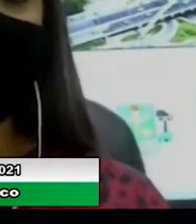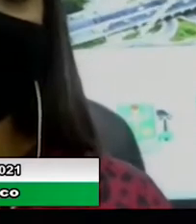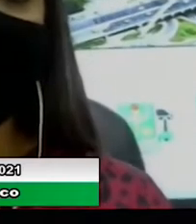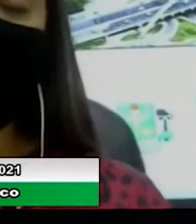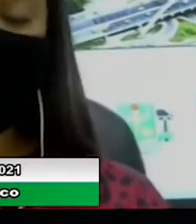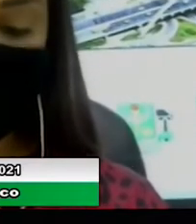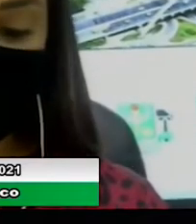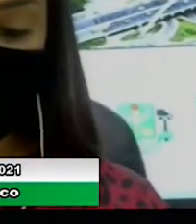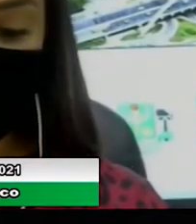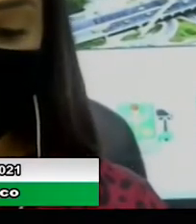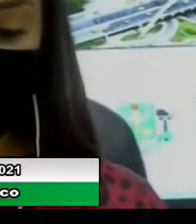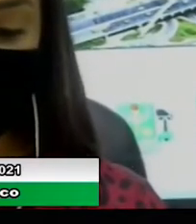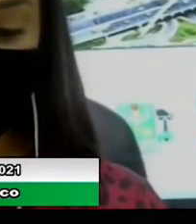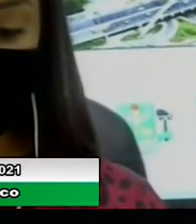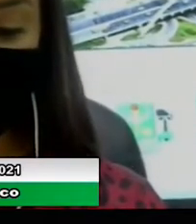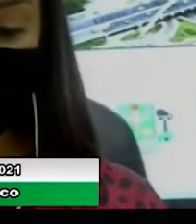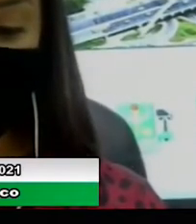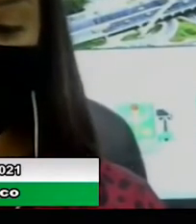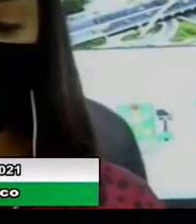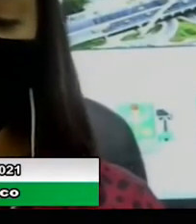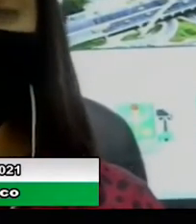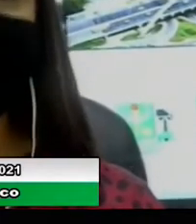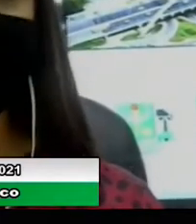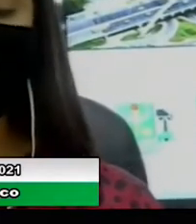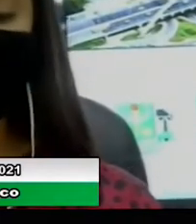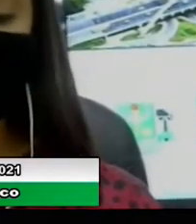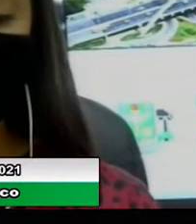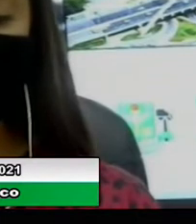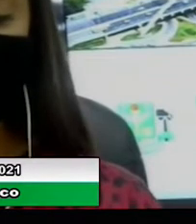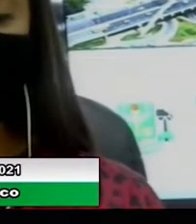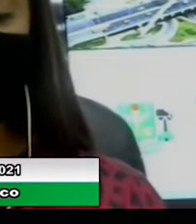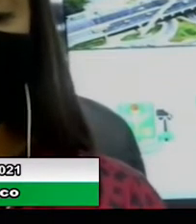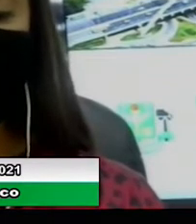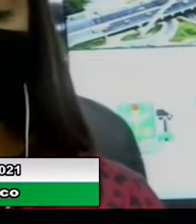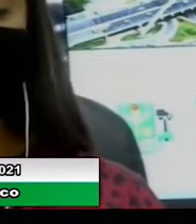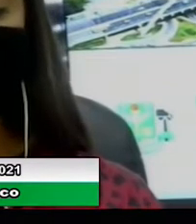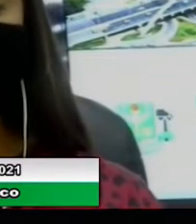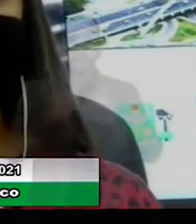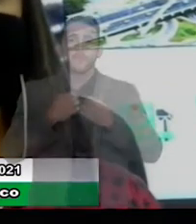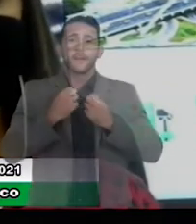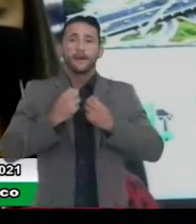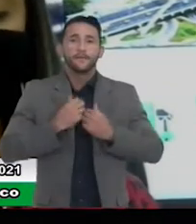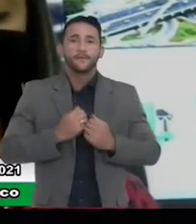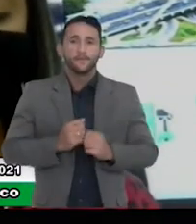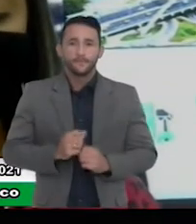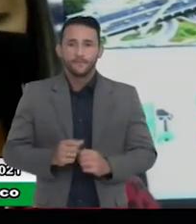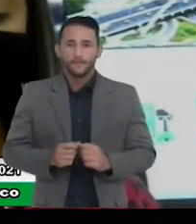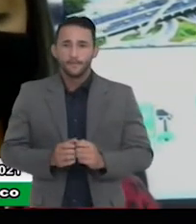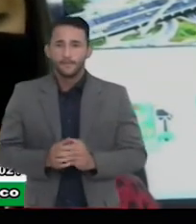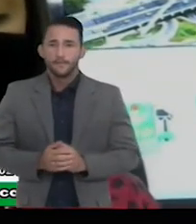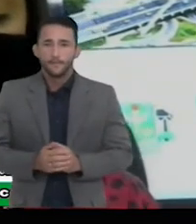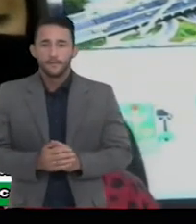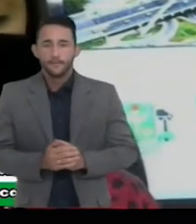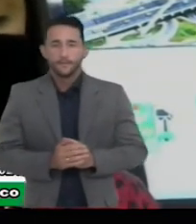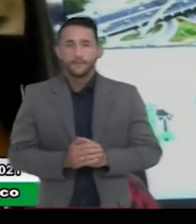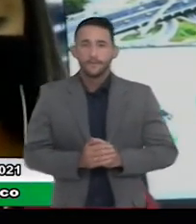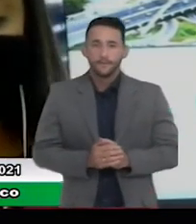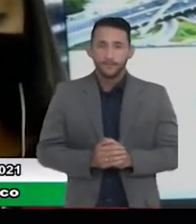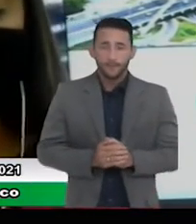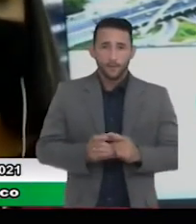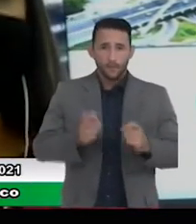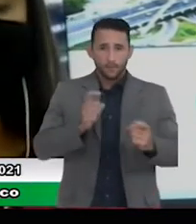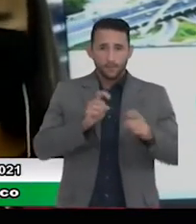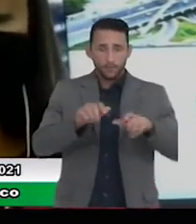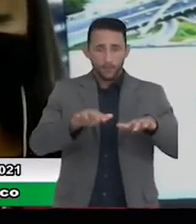Senhoras e senhores, bom dia. A audiência será realizada por videoconferência